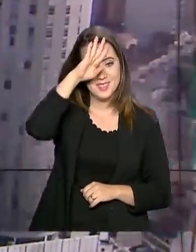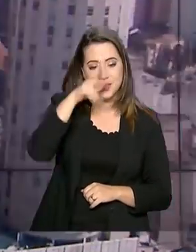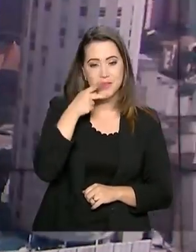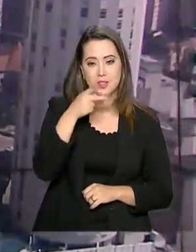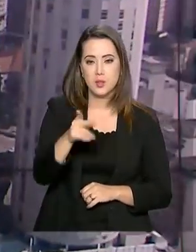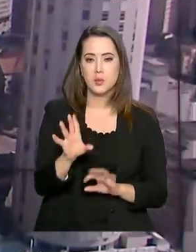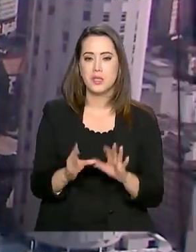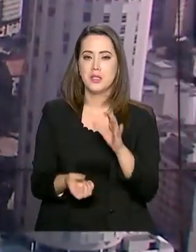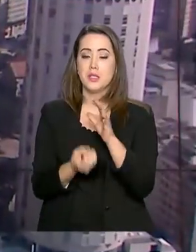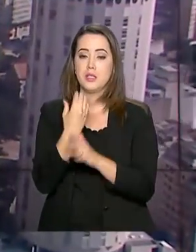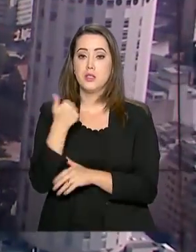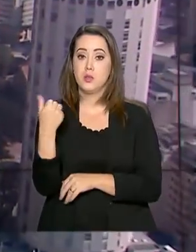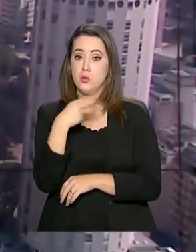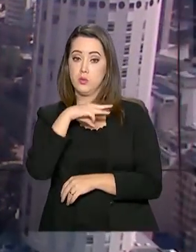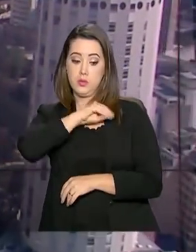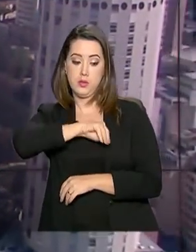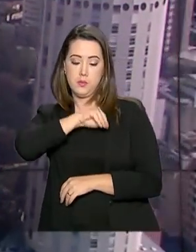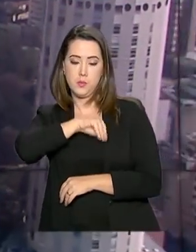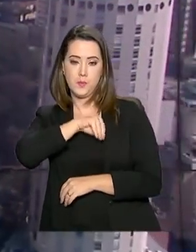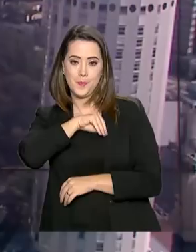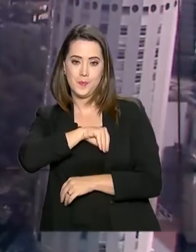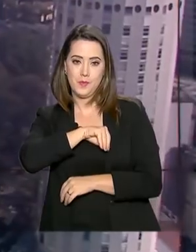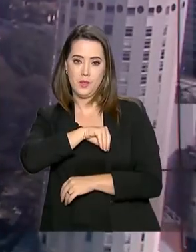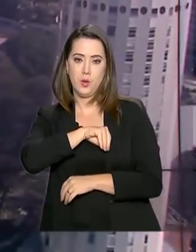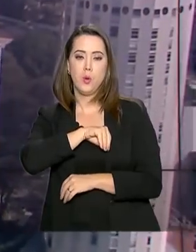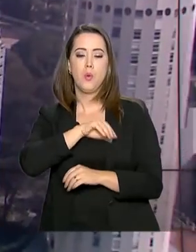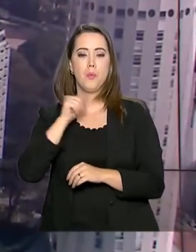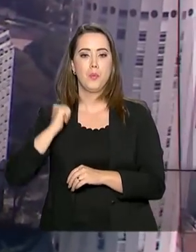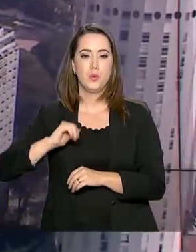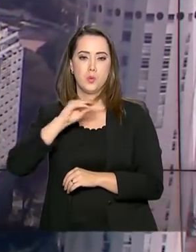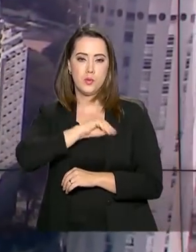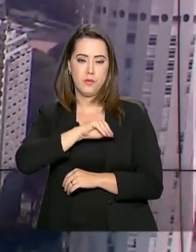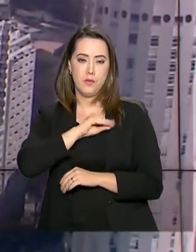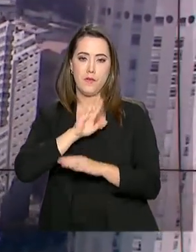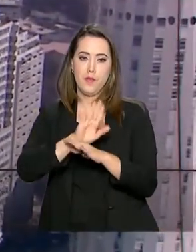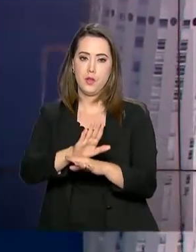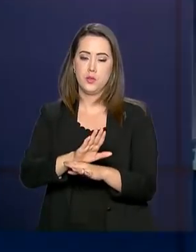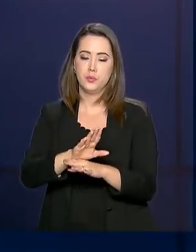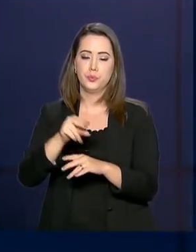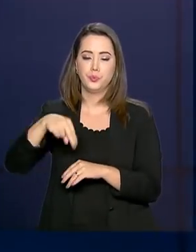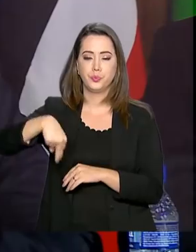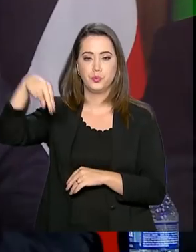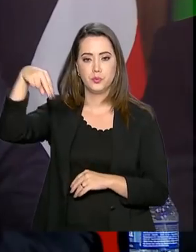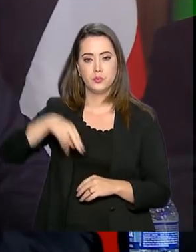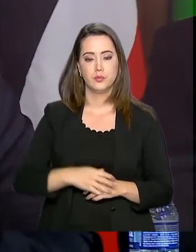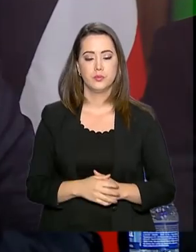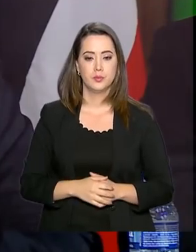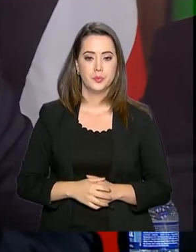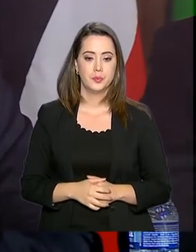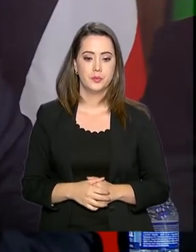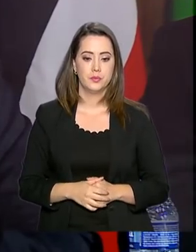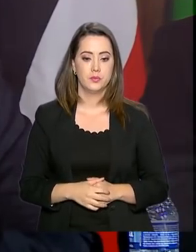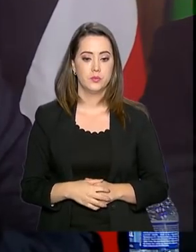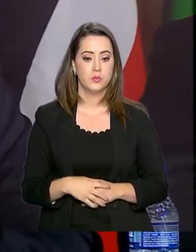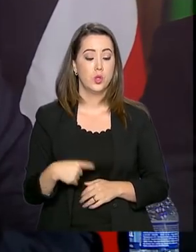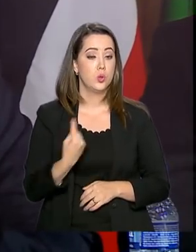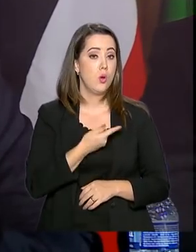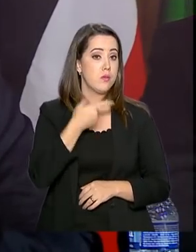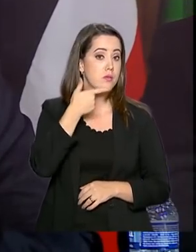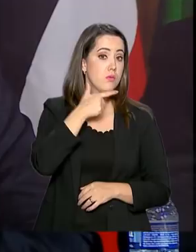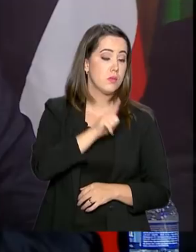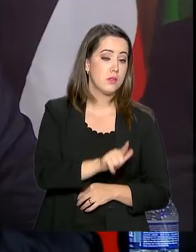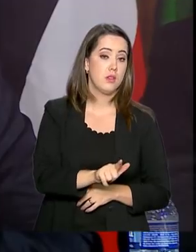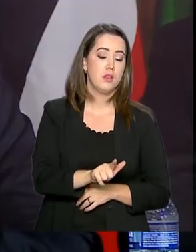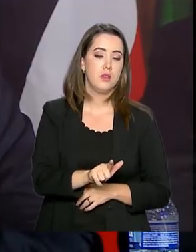parcela do 13º do programa Bolsa Família vai ajudar o Nordeste. Nós conseguimos, então,